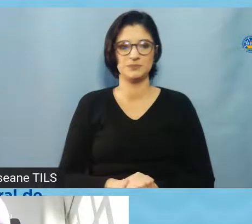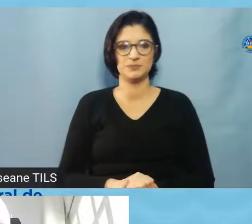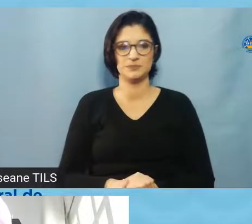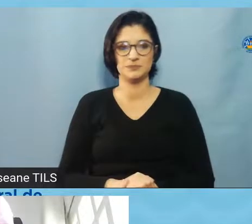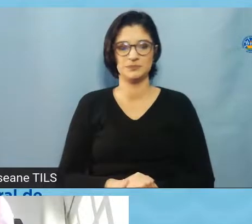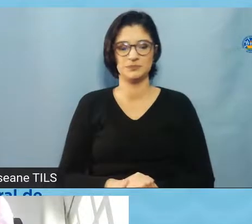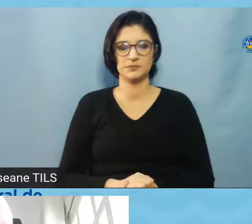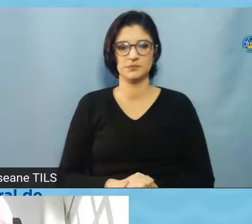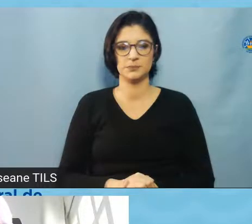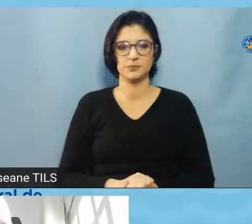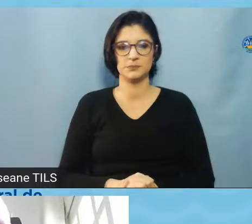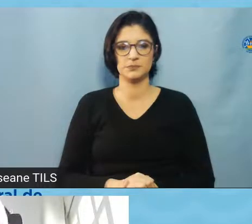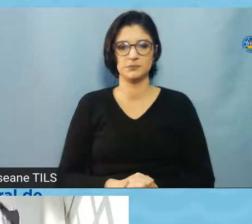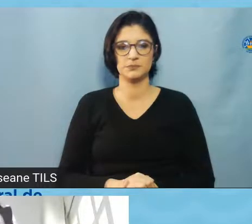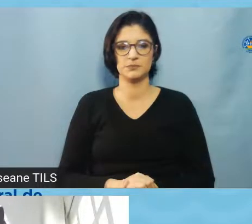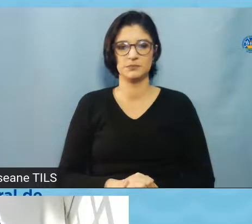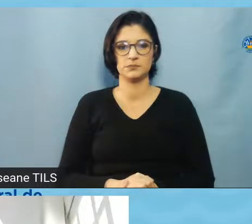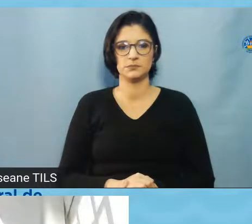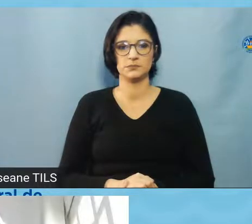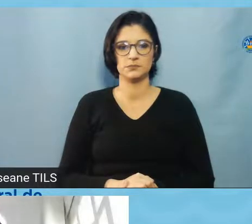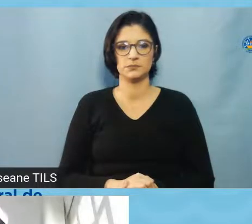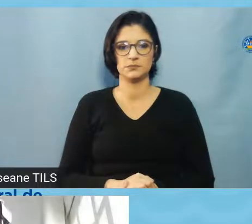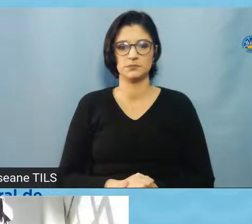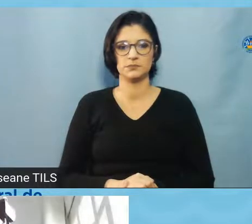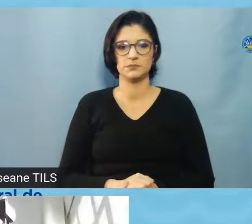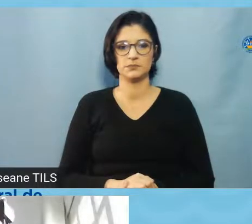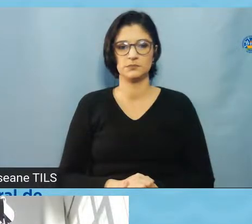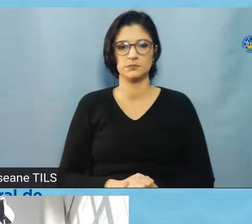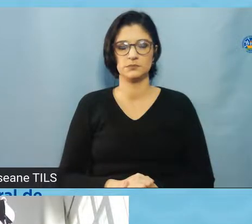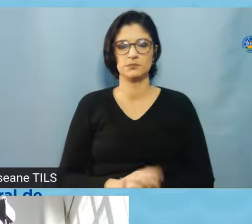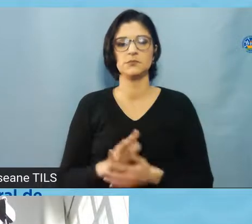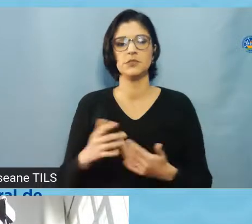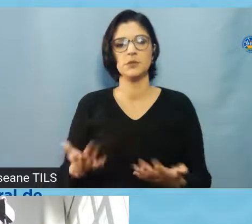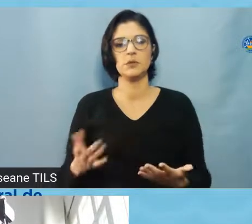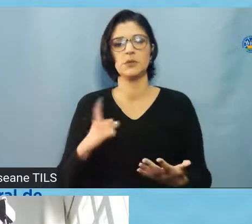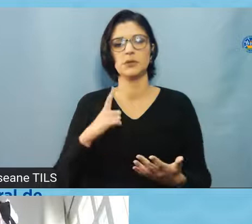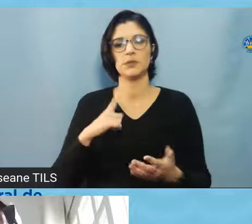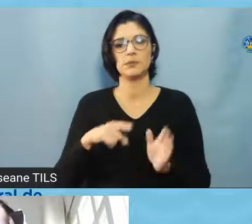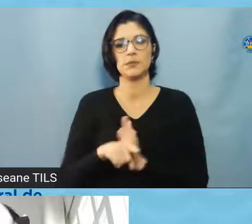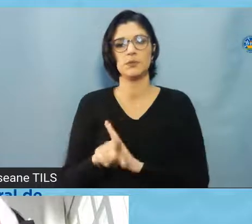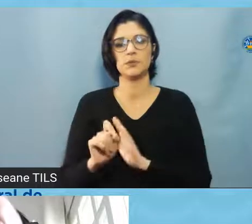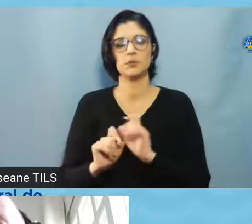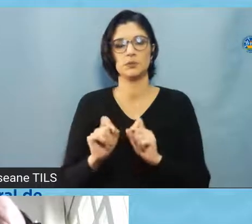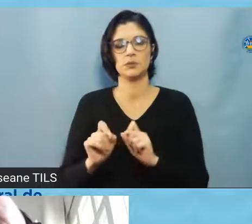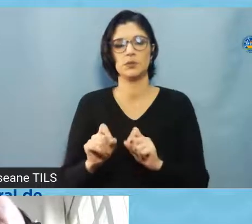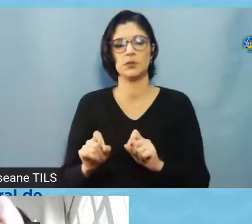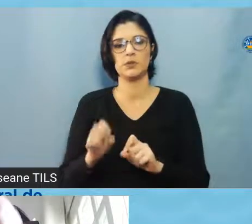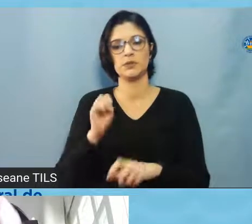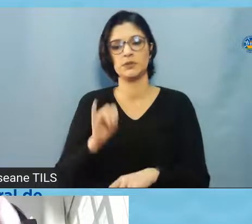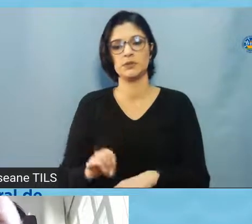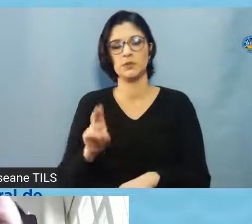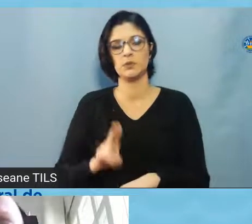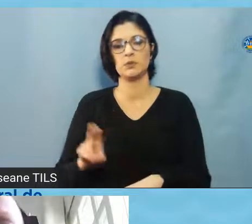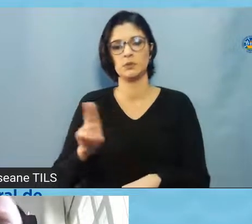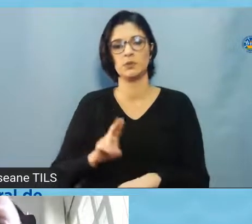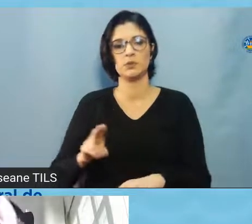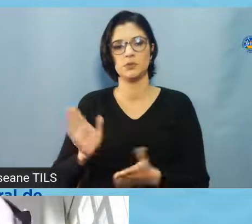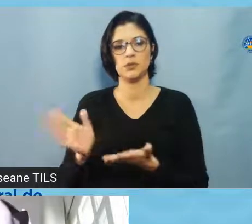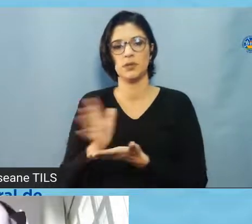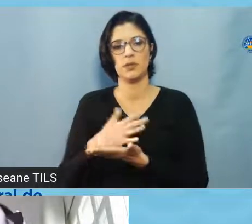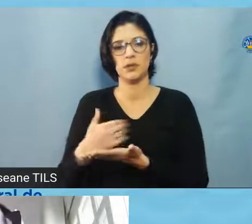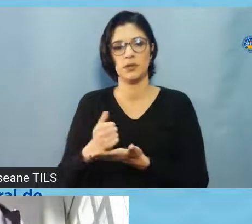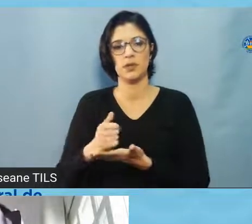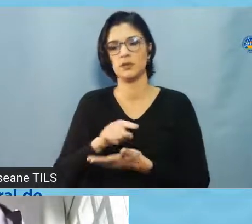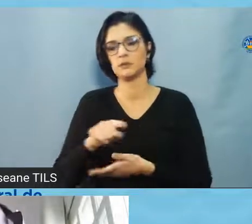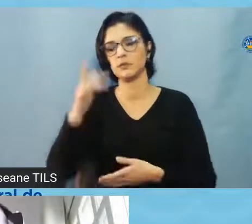e eu fiz alguma questão, assim, por exemplo, quando se utiliza dados de indivíduos, de